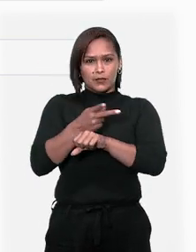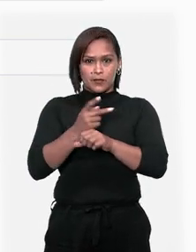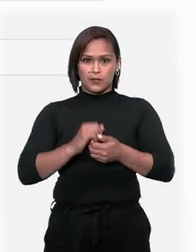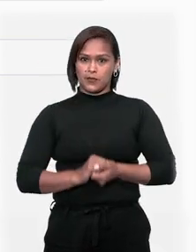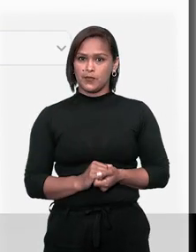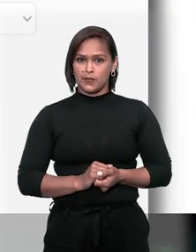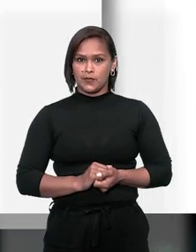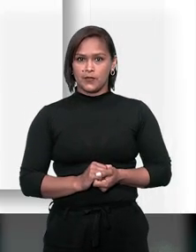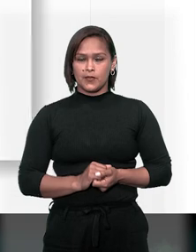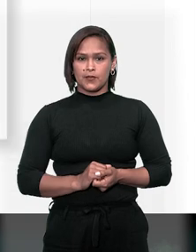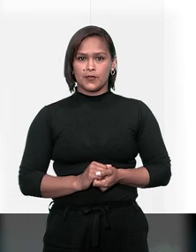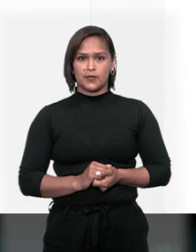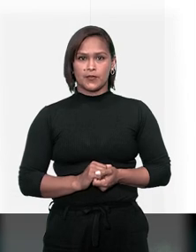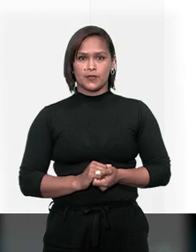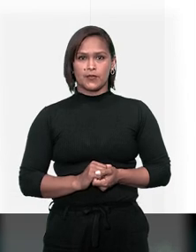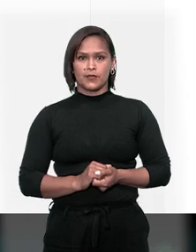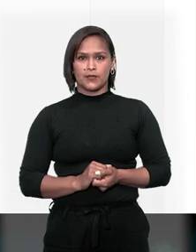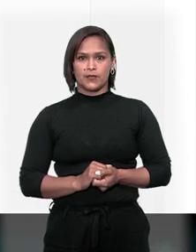sua busca.